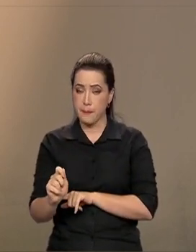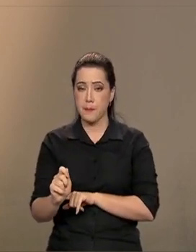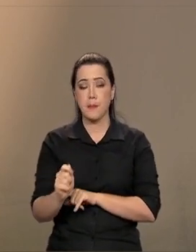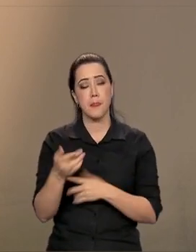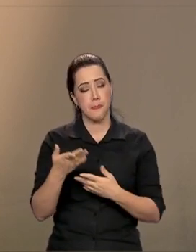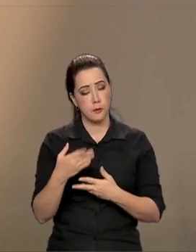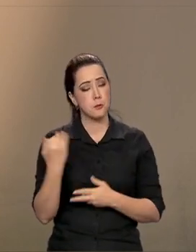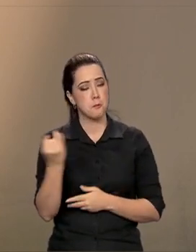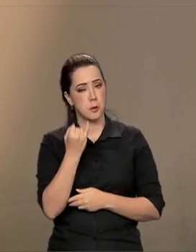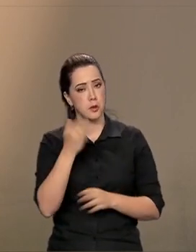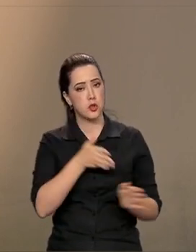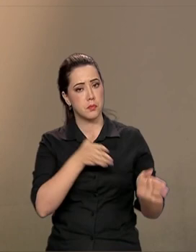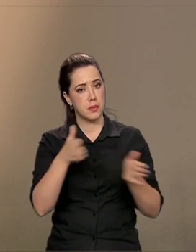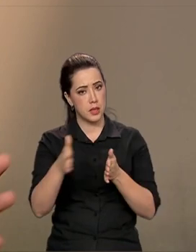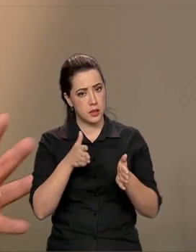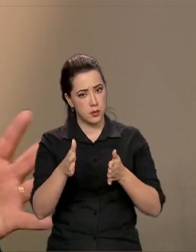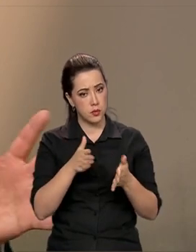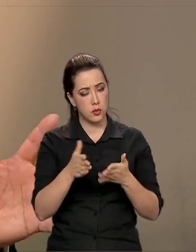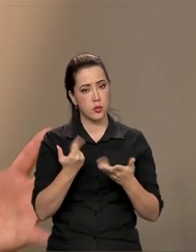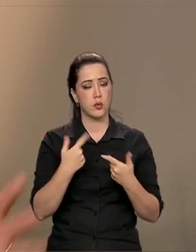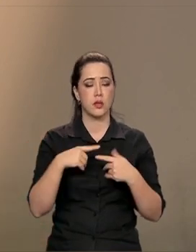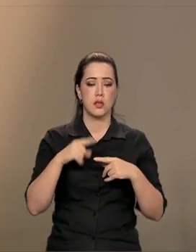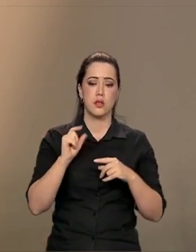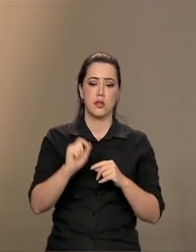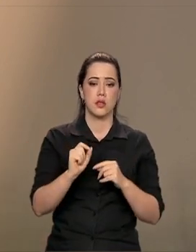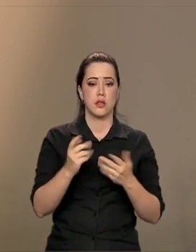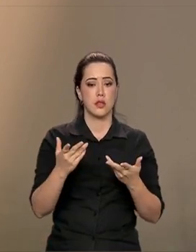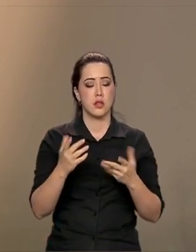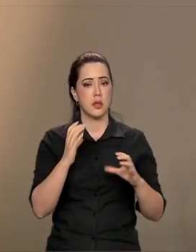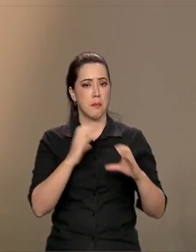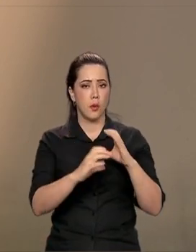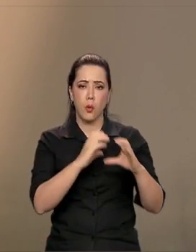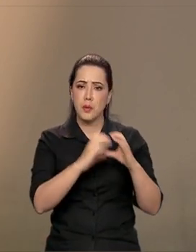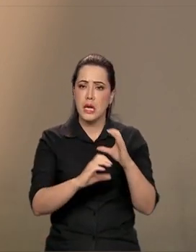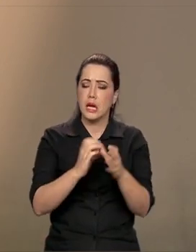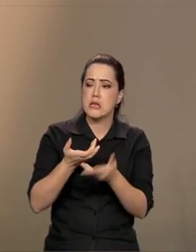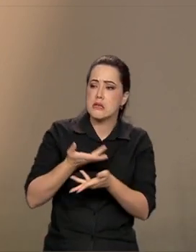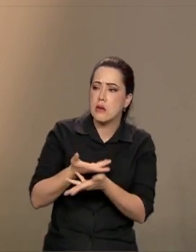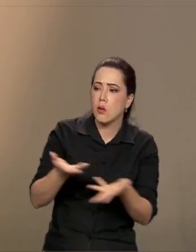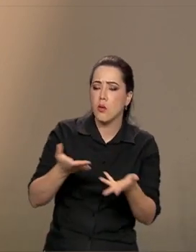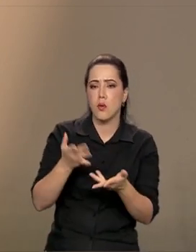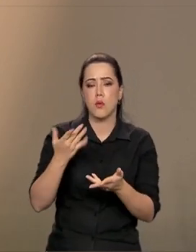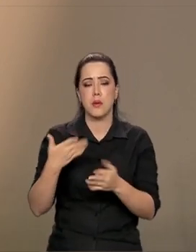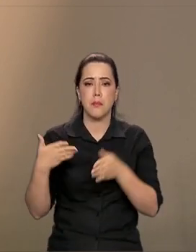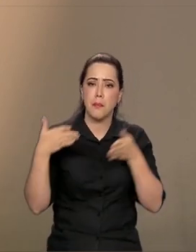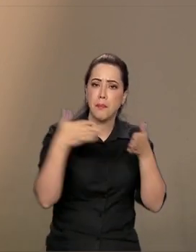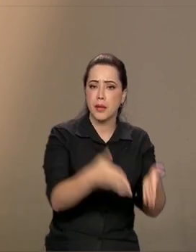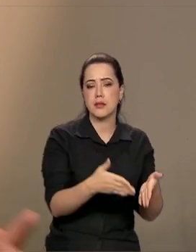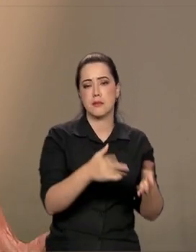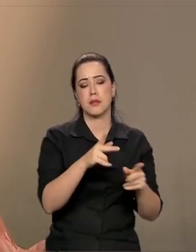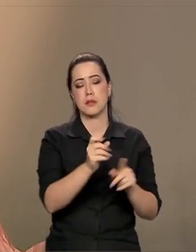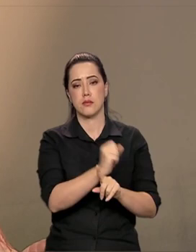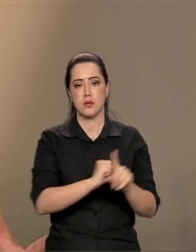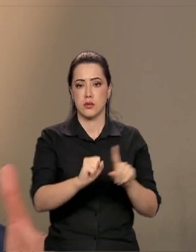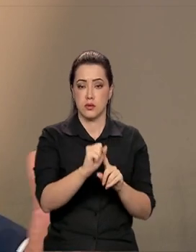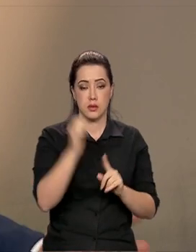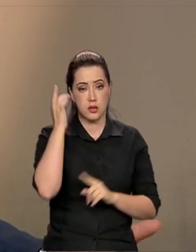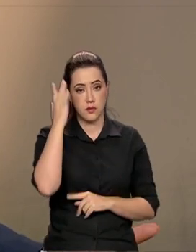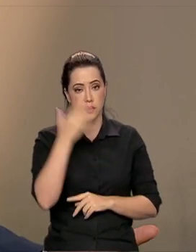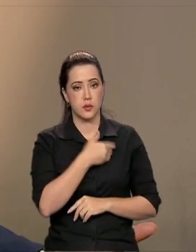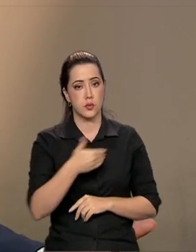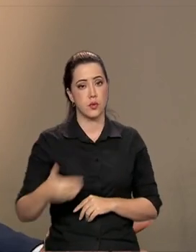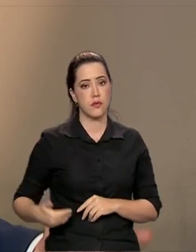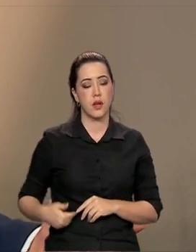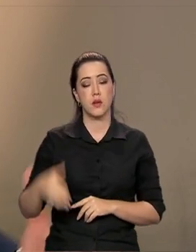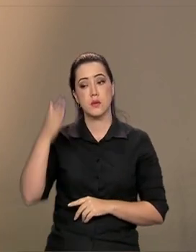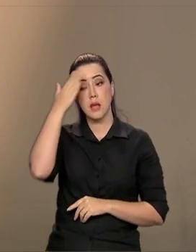rico de desobstrução dos canais de participação da sociedade. O governo, ouvindo, depois de